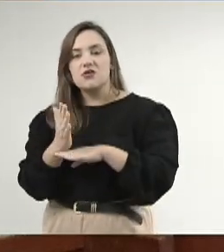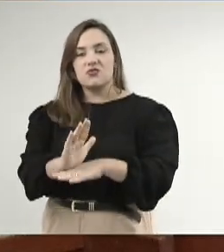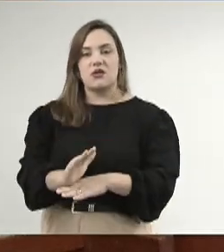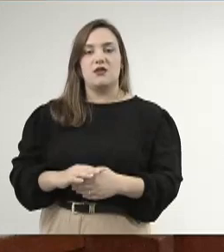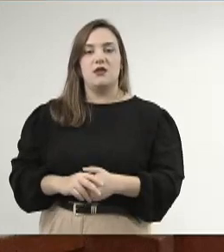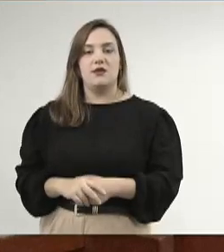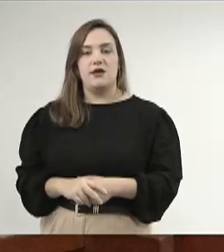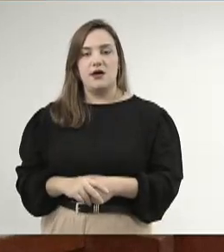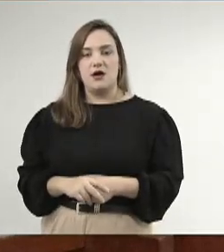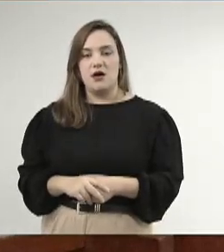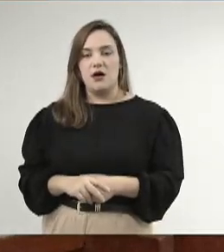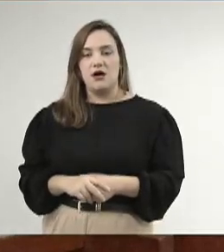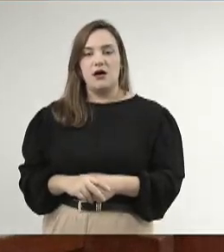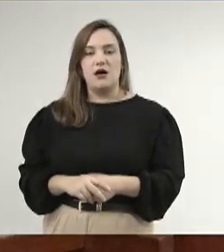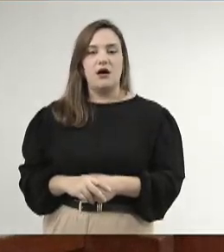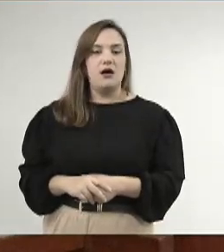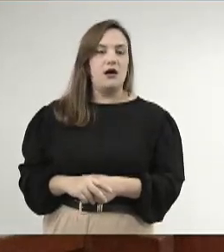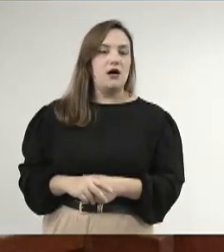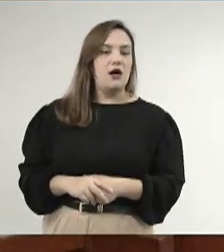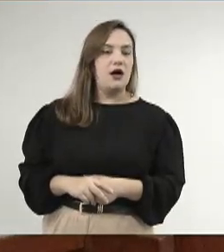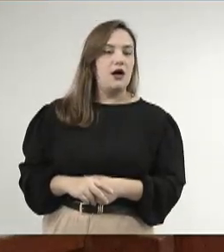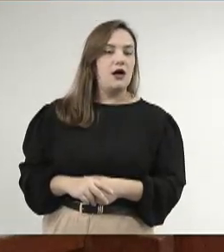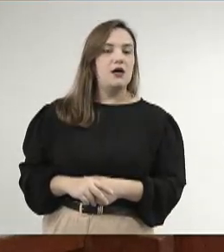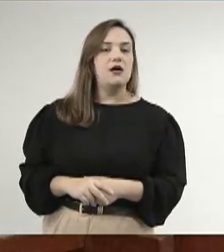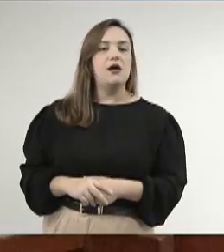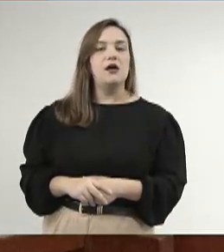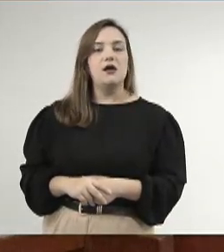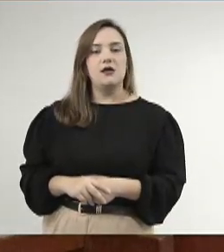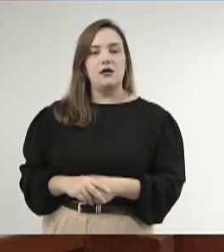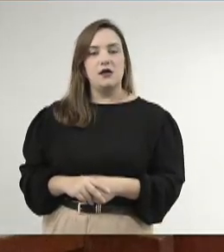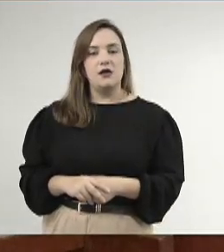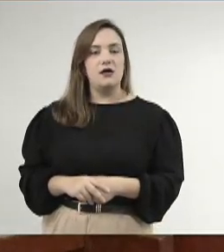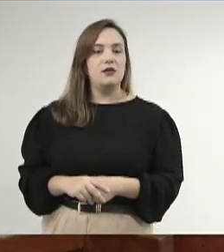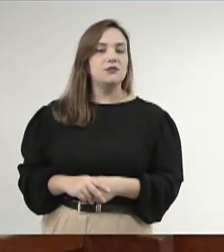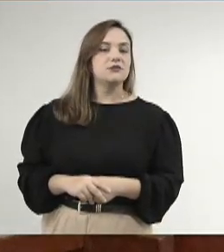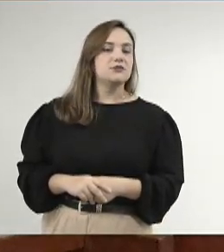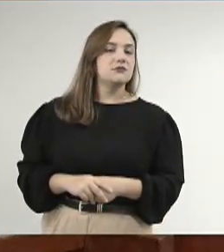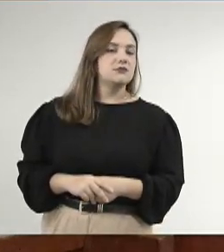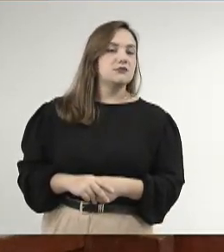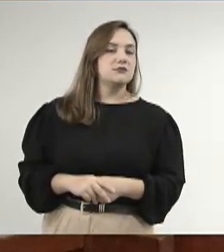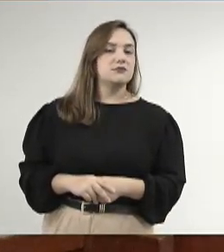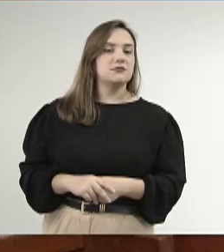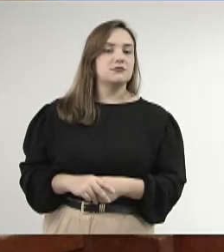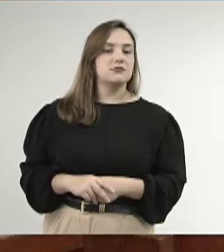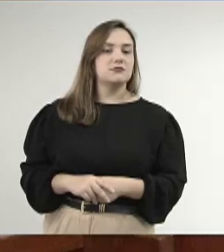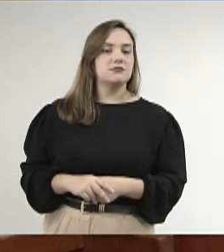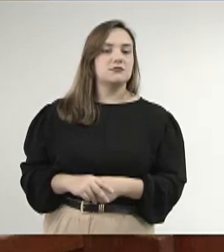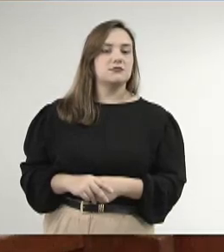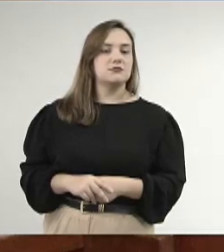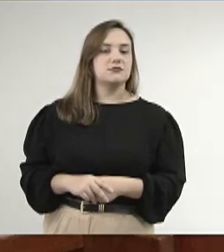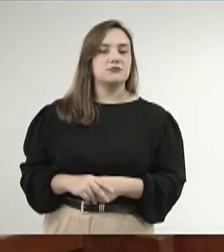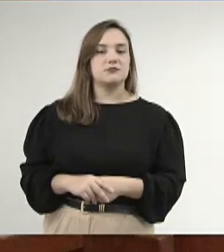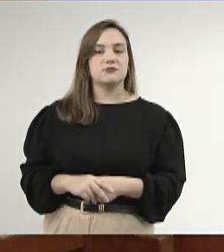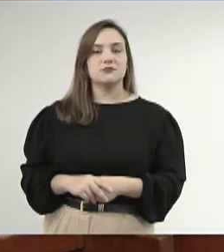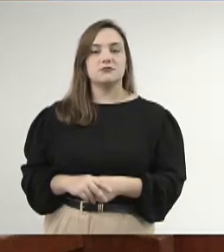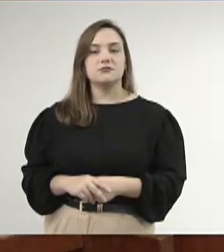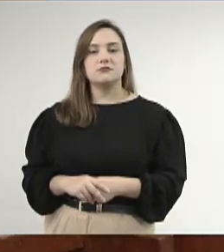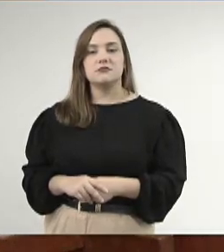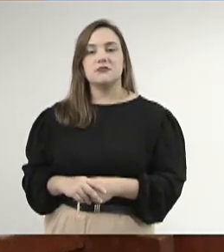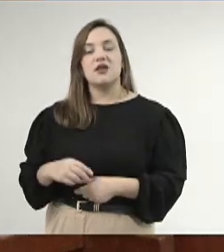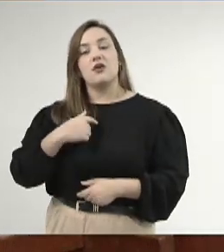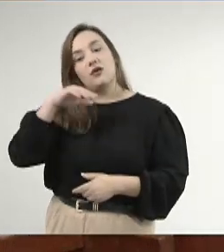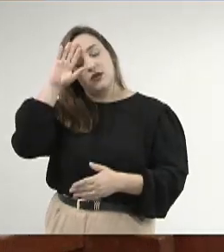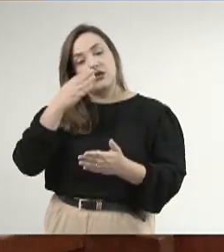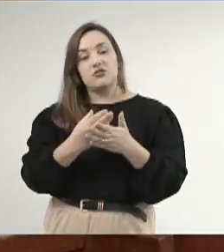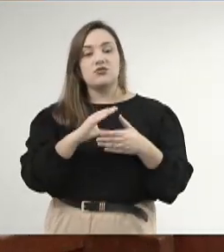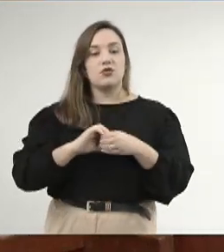Eu até imagino que o precursor do cooperativismo, o deputado Kemp, no mundo, eu acho que ele lê o livro sagrado, porque